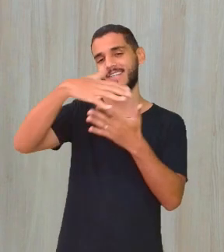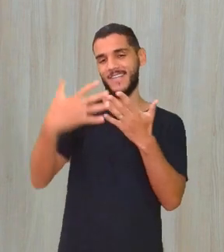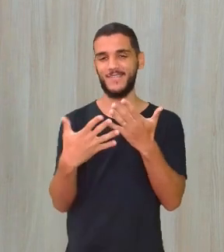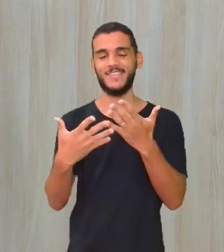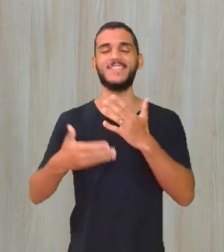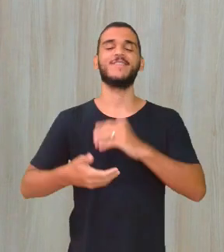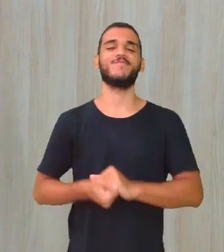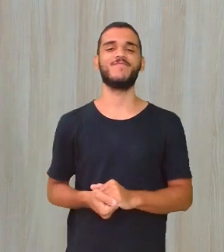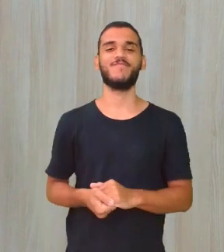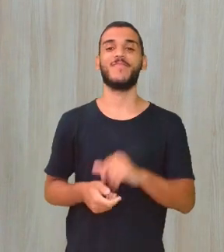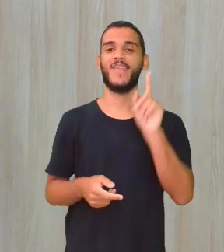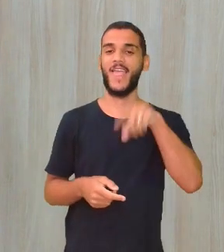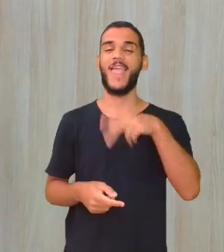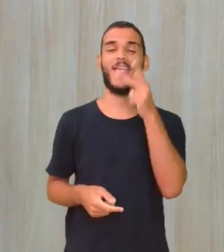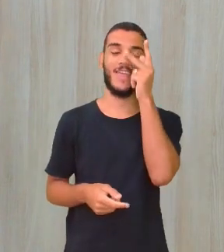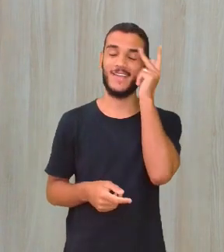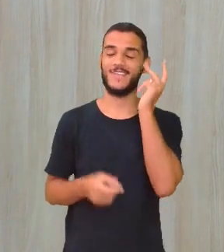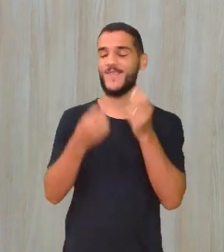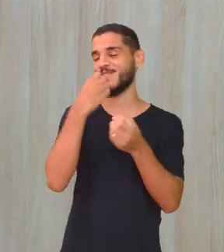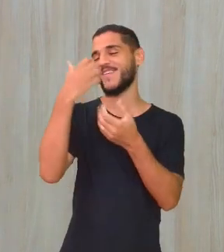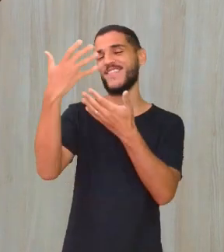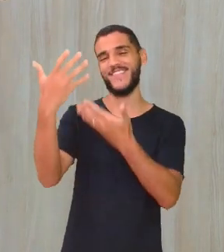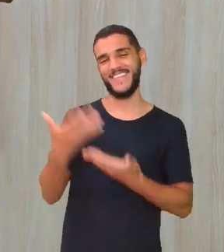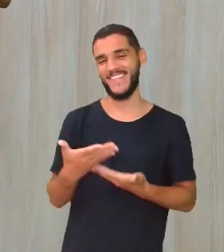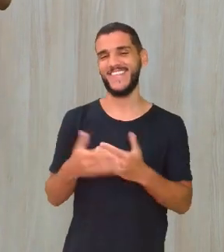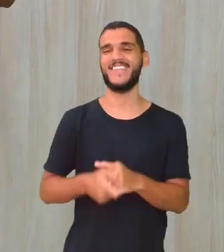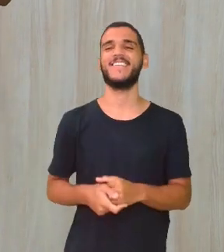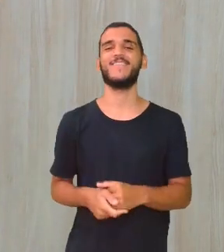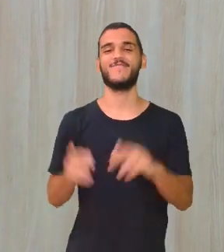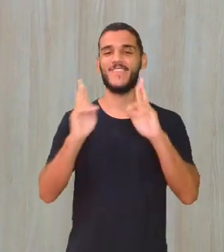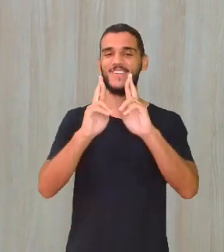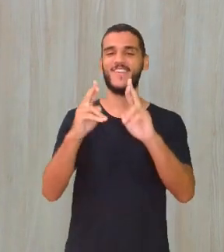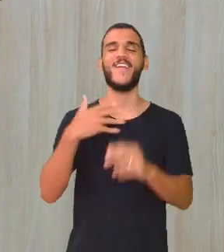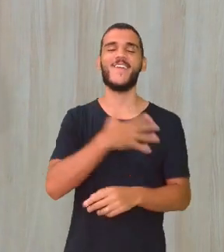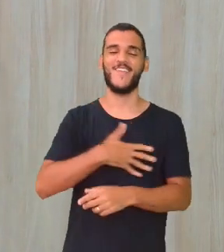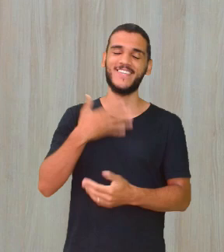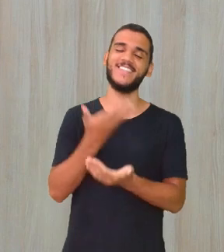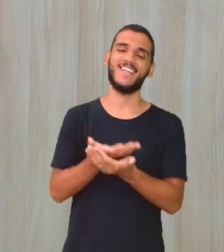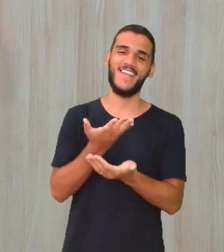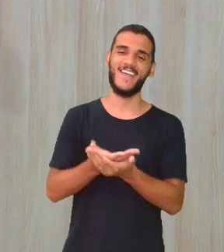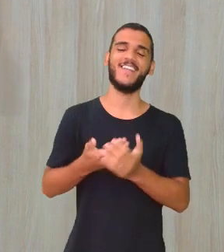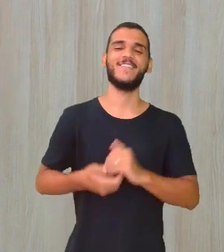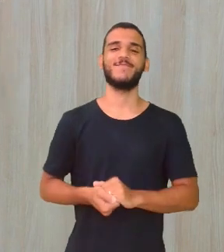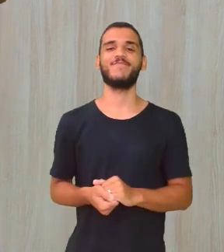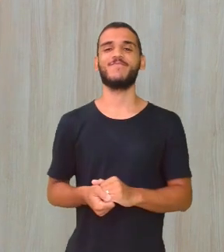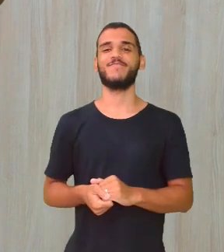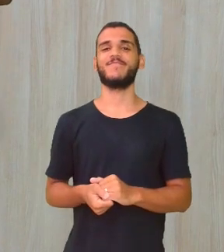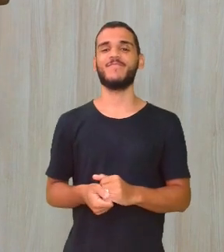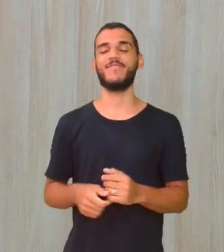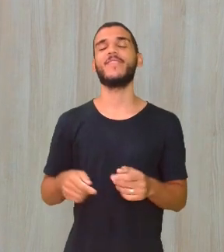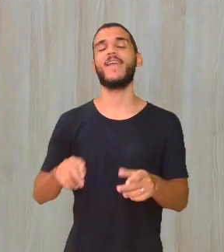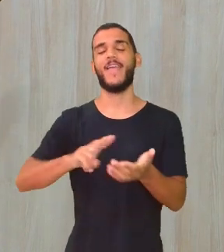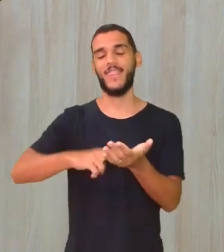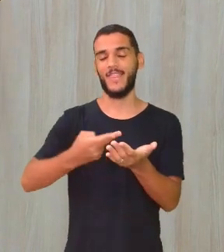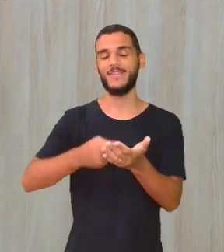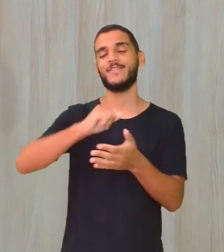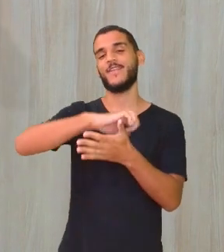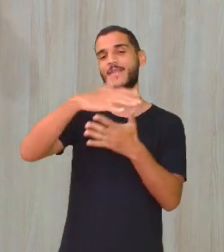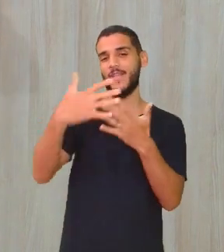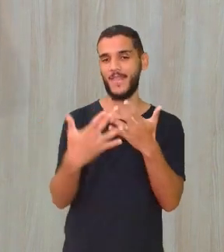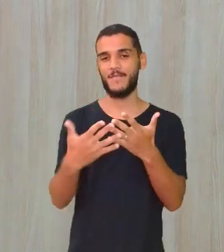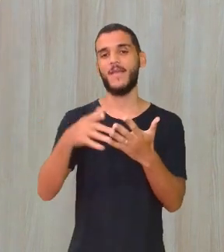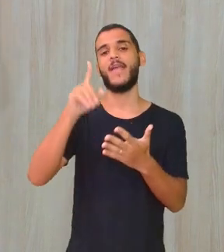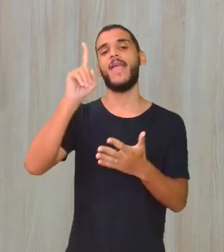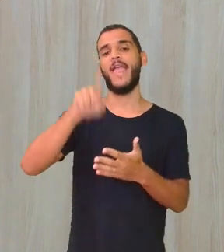é Clisma. Bem-vindo, Clisma. Espero que você goste da aula. A tradução para libras torna as nossas